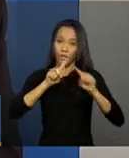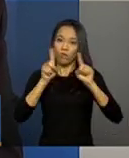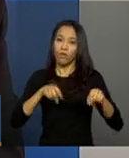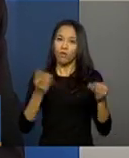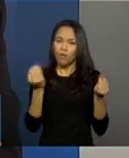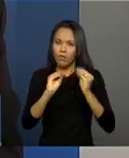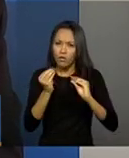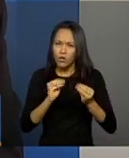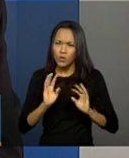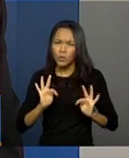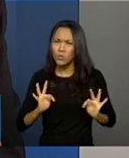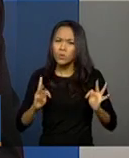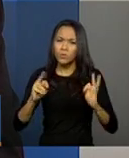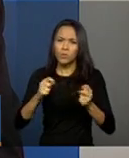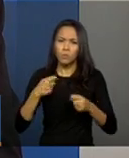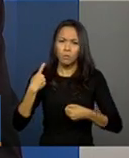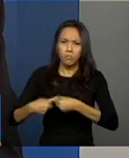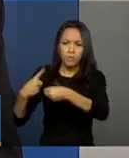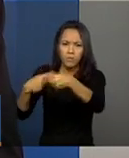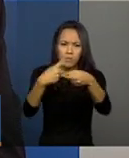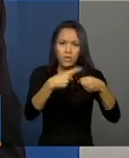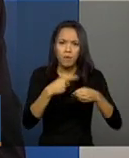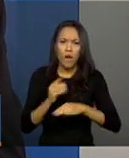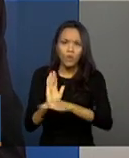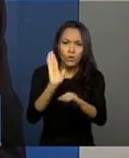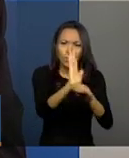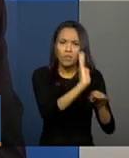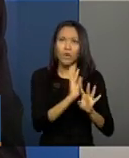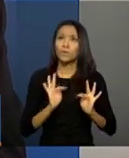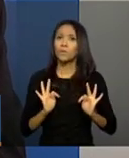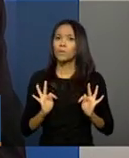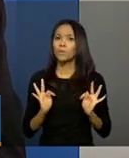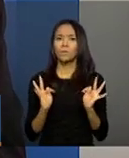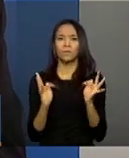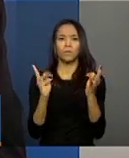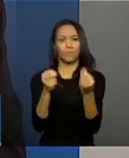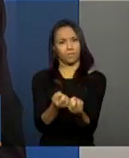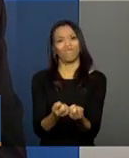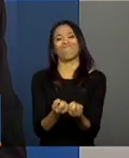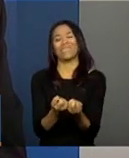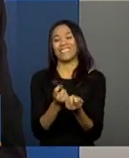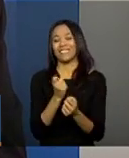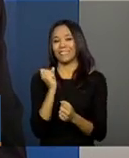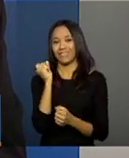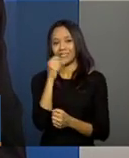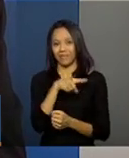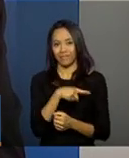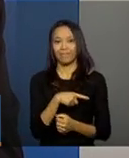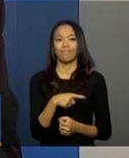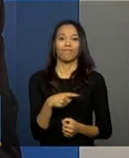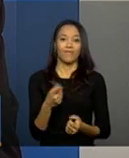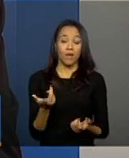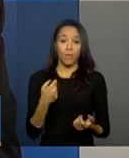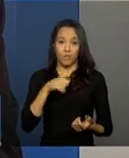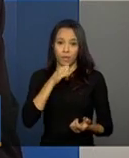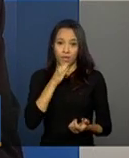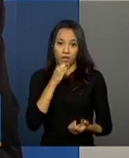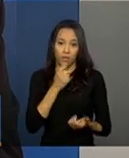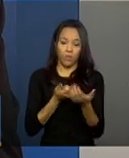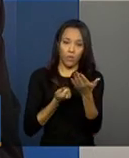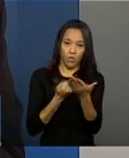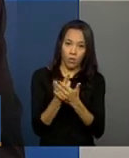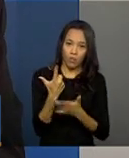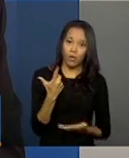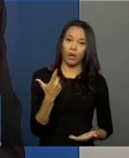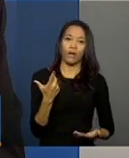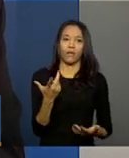necessidades de todos os municípios. Eu brinco sempre, comprar um sistema, uma roupa